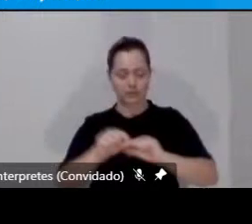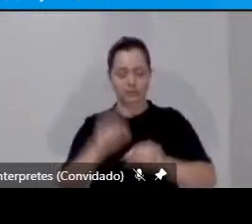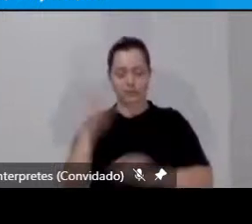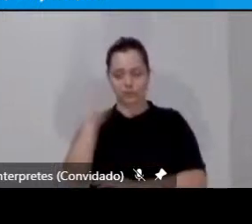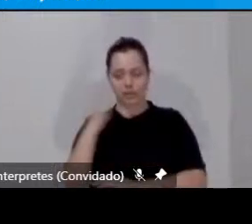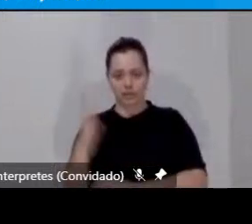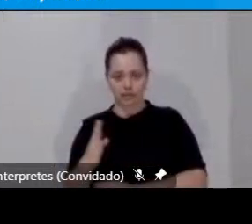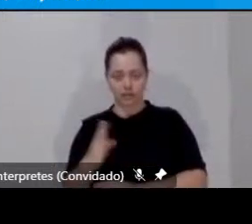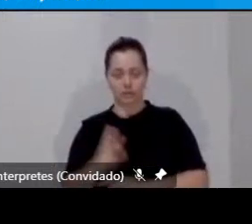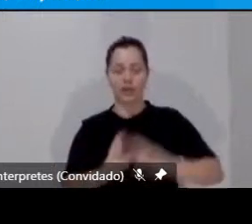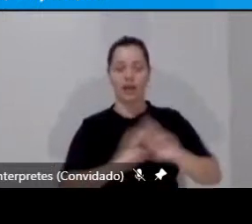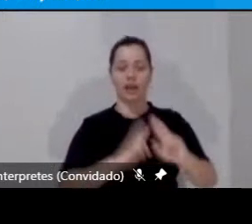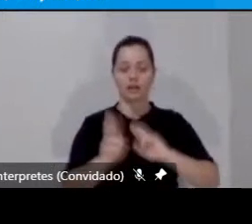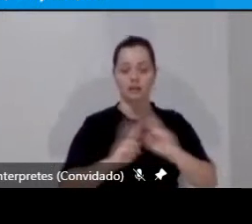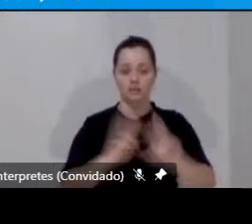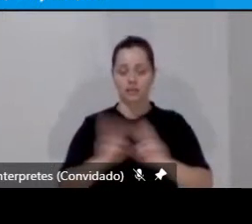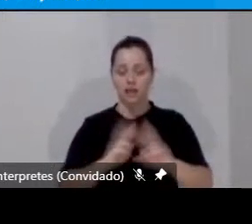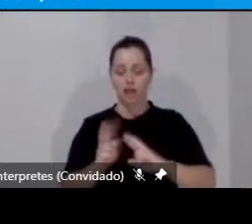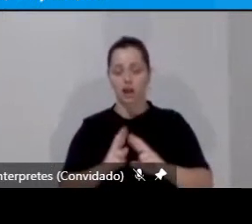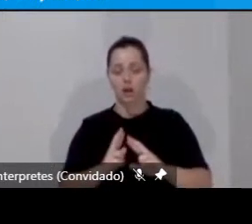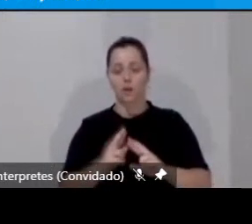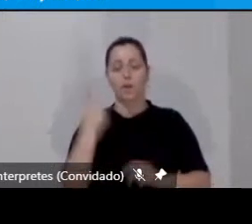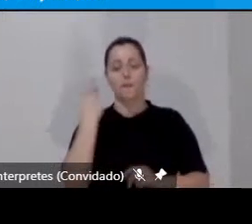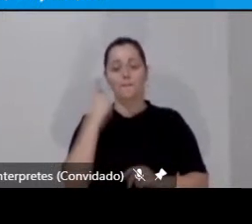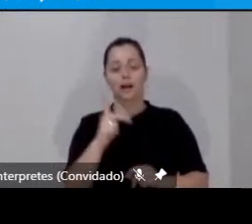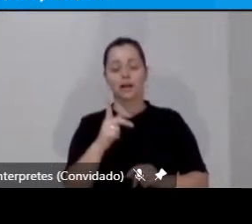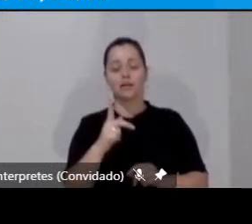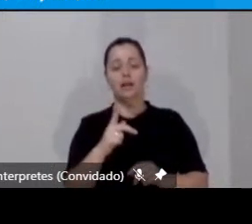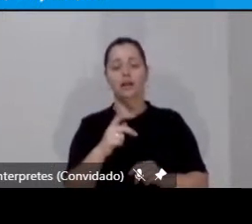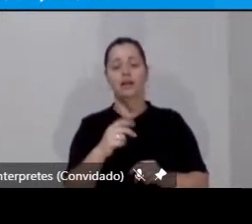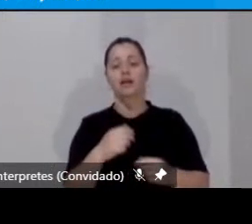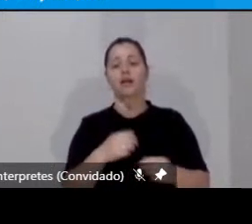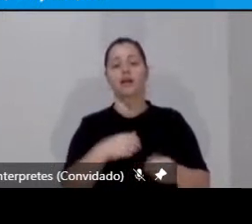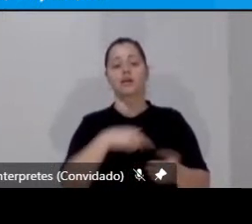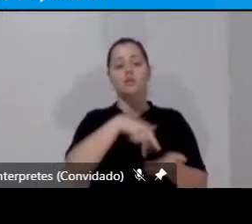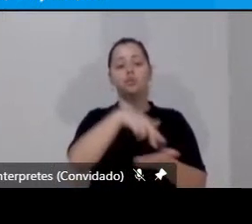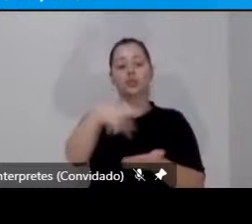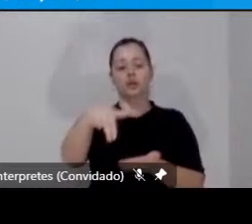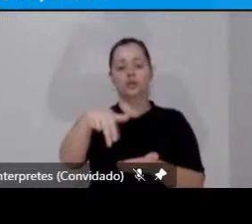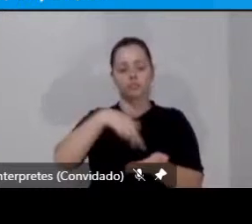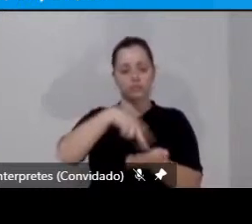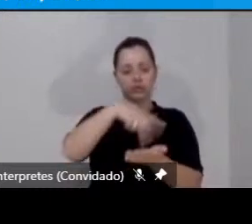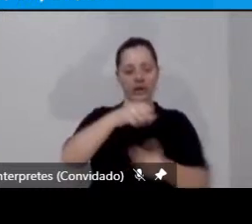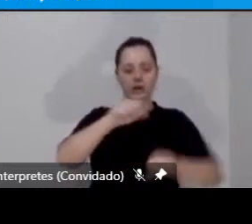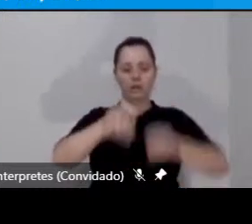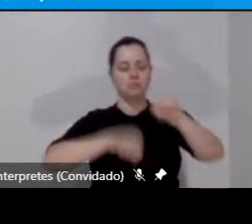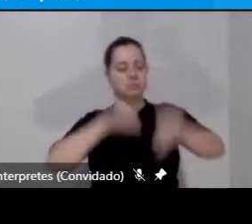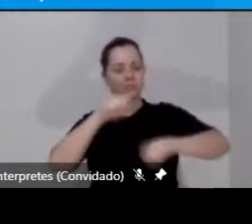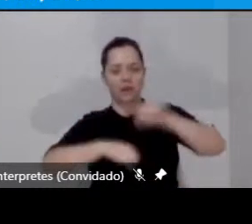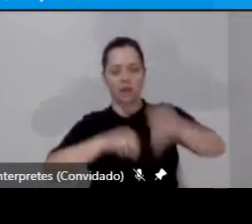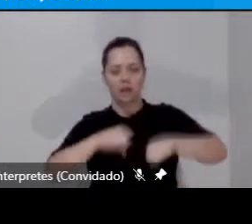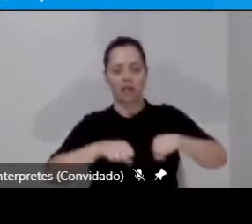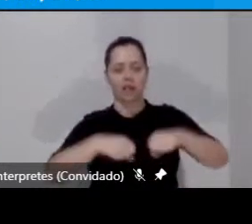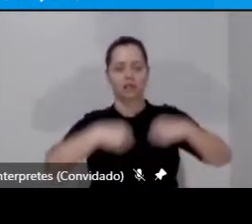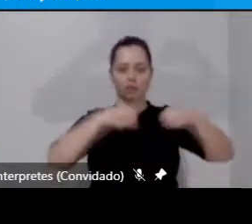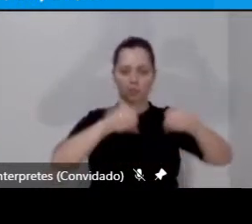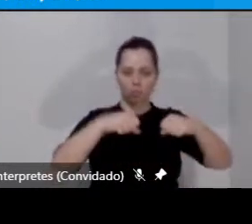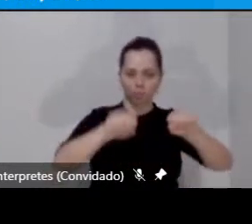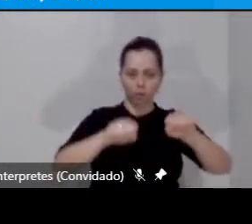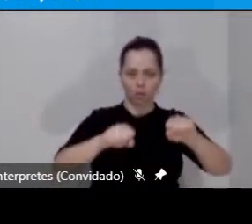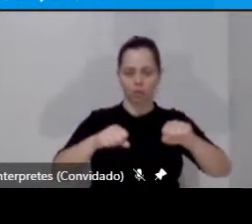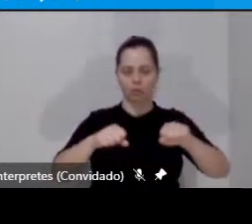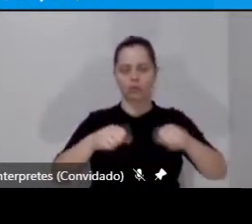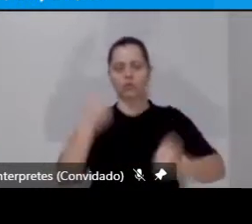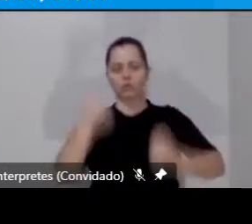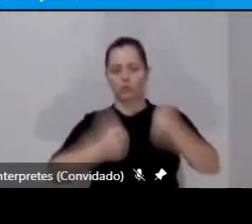relação ao seu modo de transporte ideal. O padrão de mobilidade